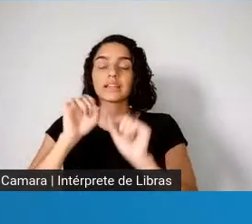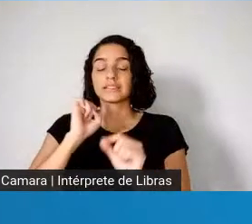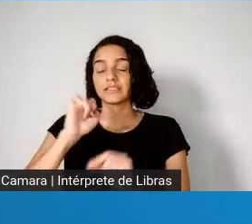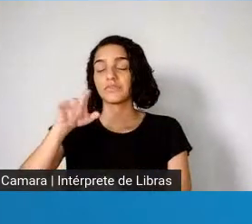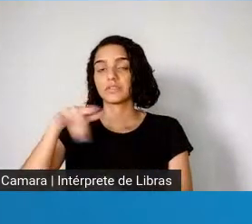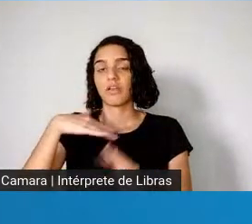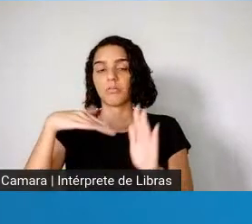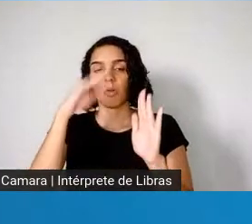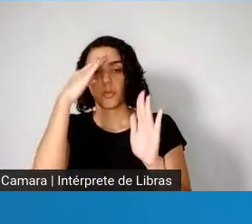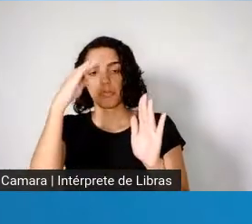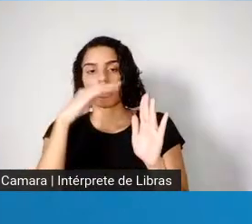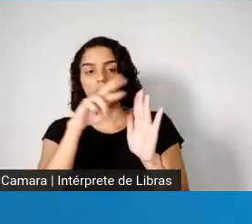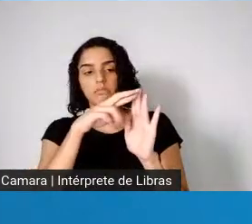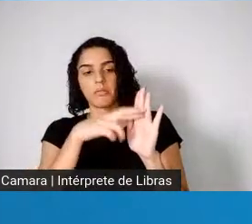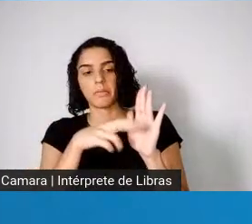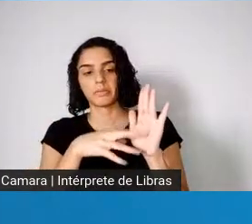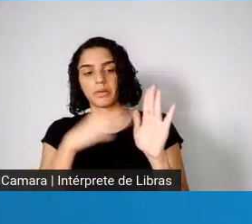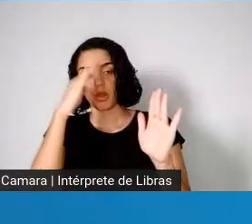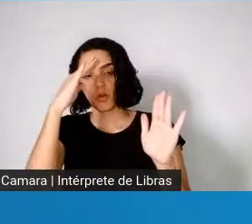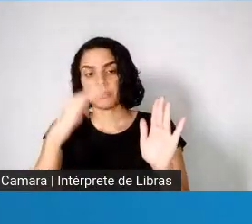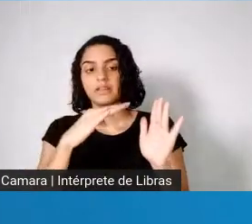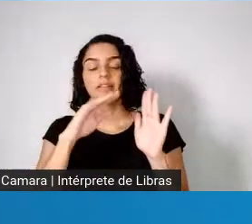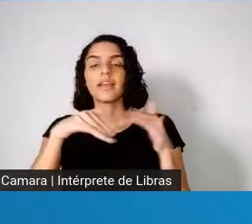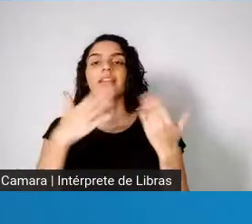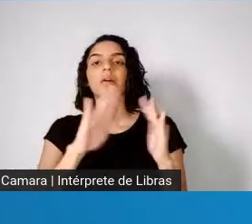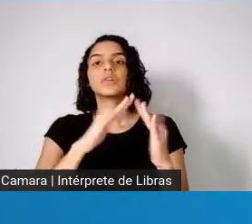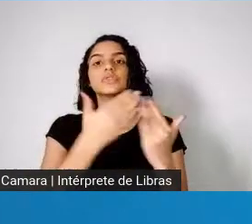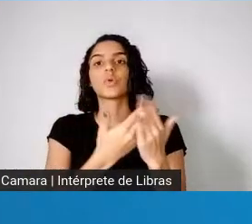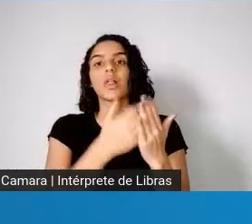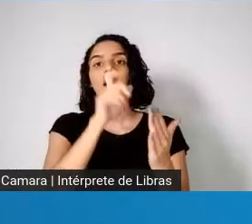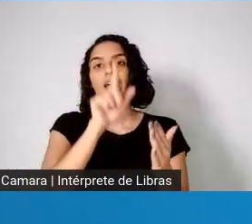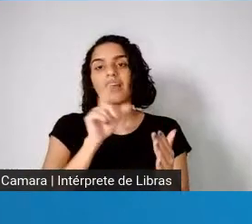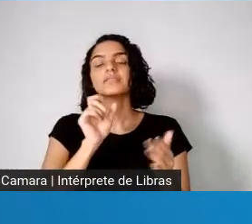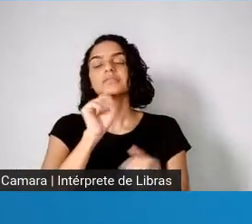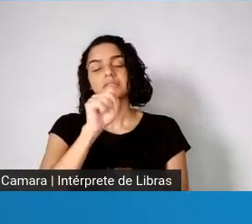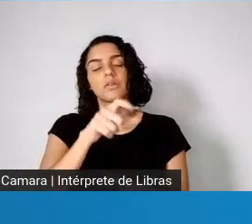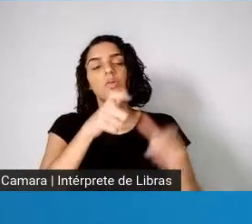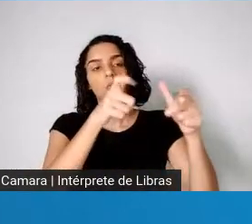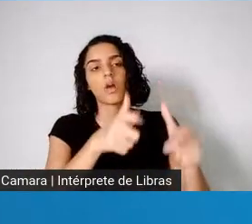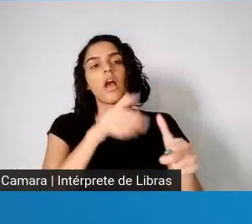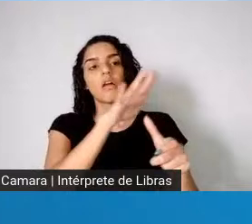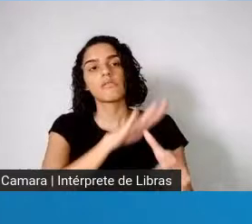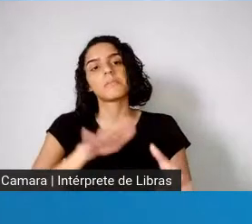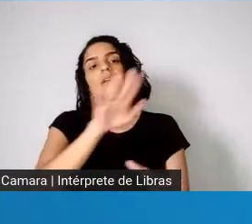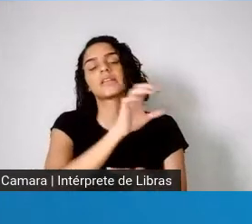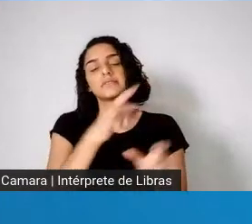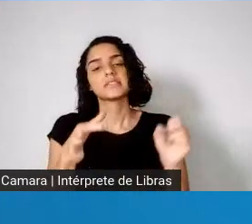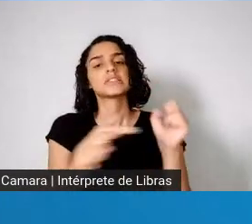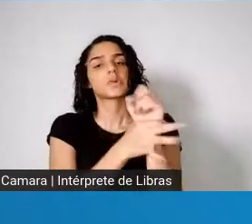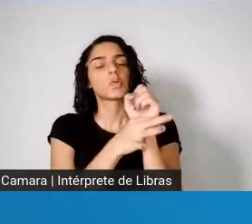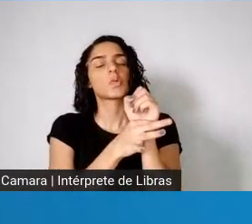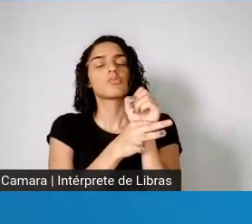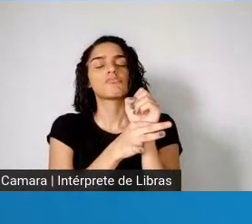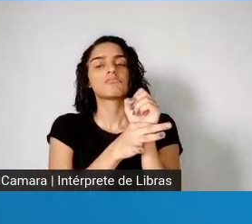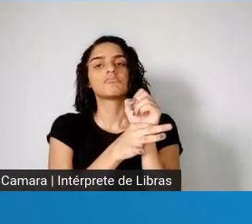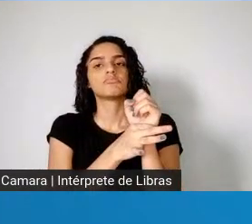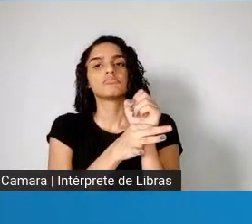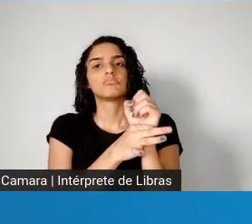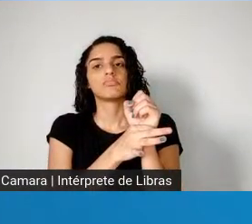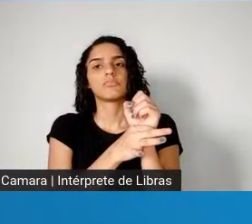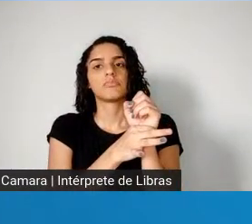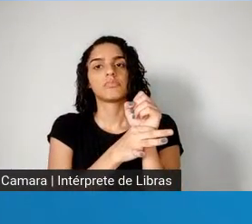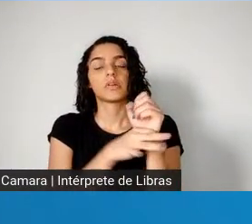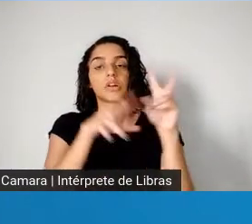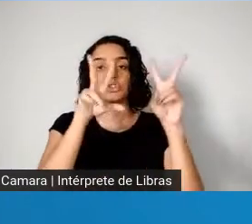mitigação, as escolas são ambientes seguros para a transmissão do Sars-CoV